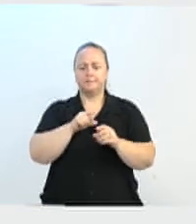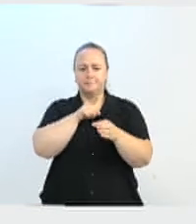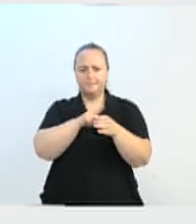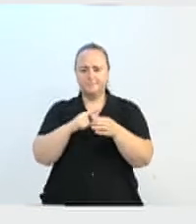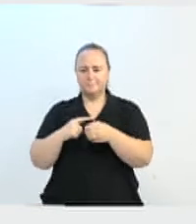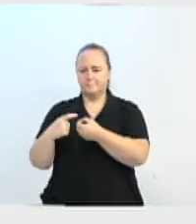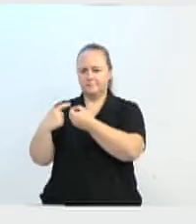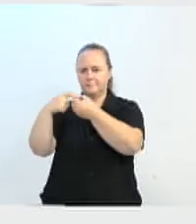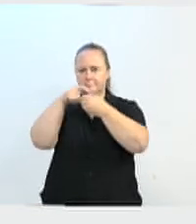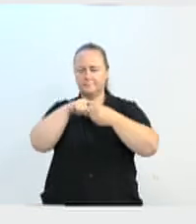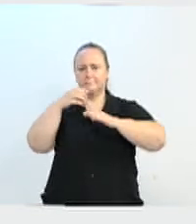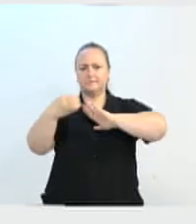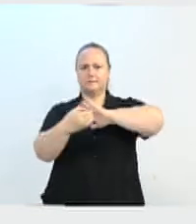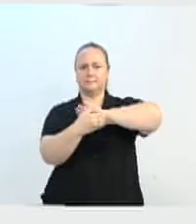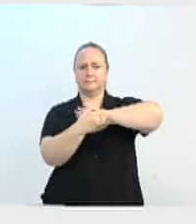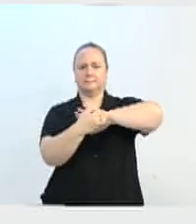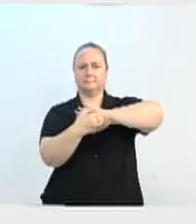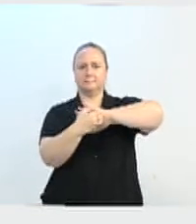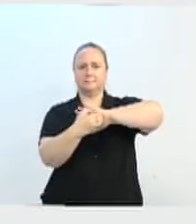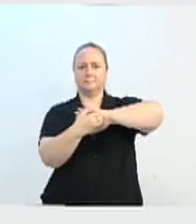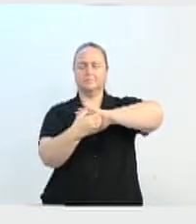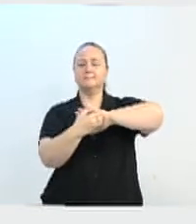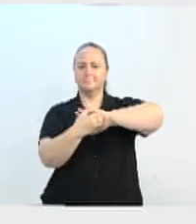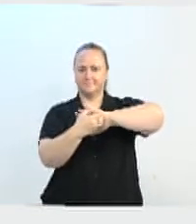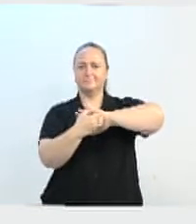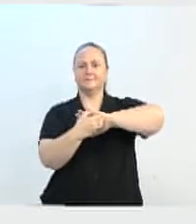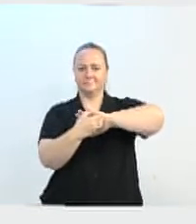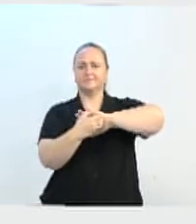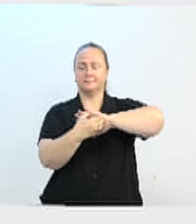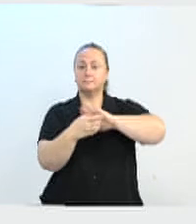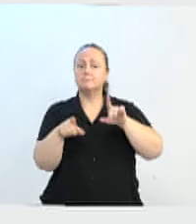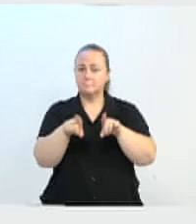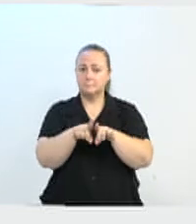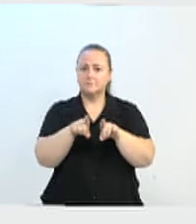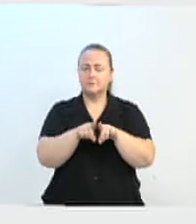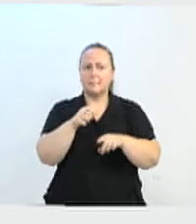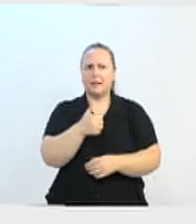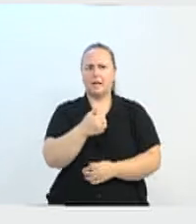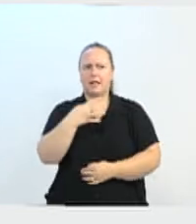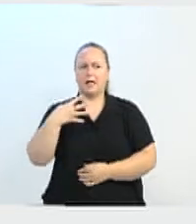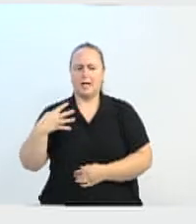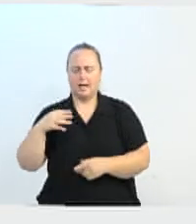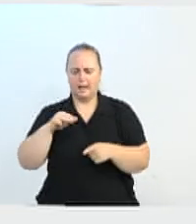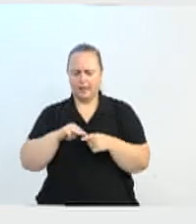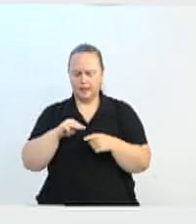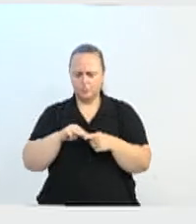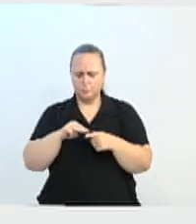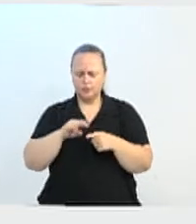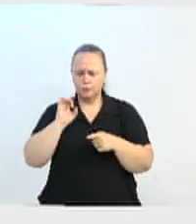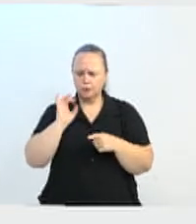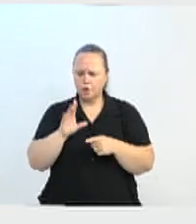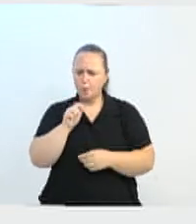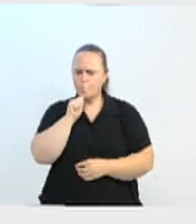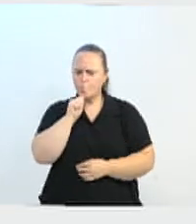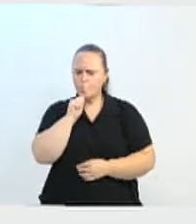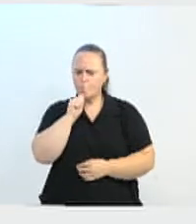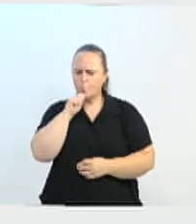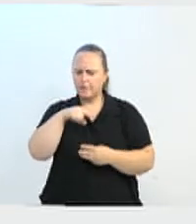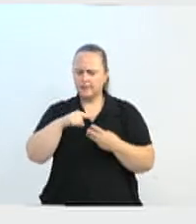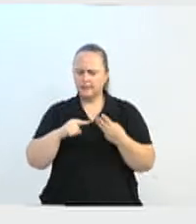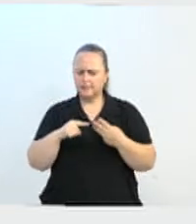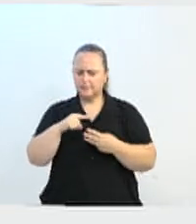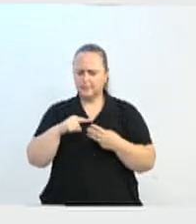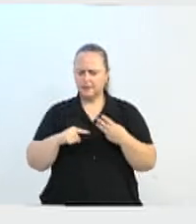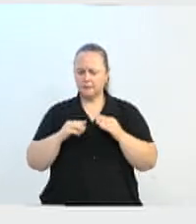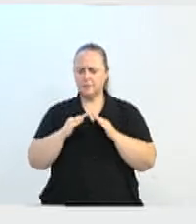do Vale Europeu, excetuando dos 14 municípios, a gente excetua aqui três municípios, que o município